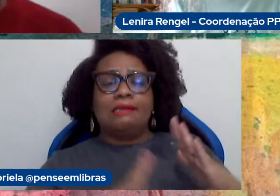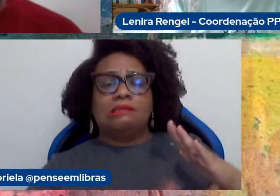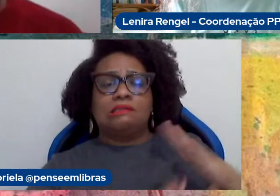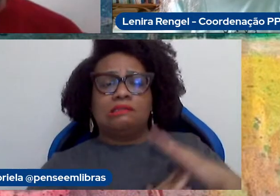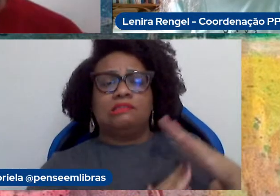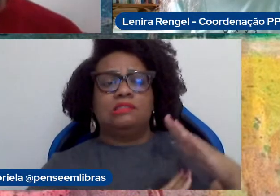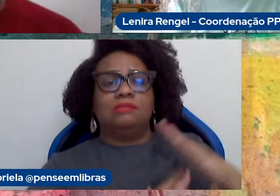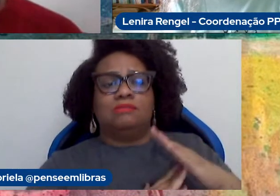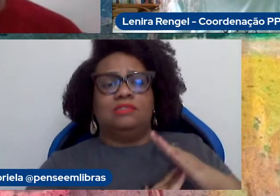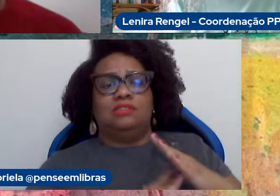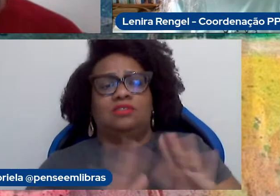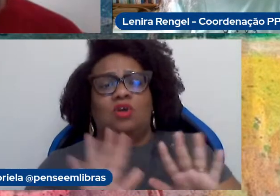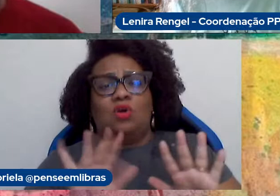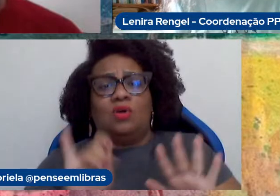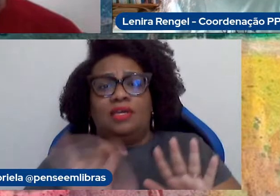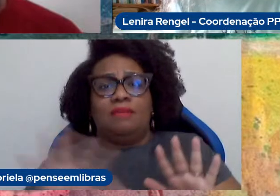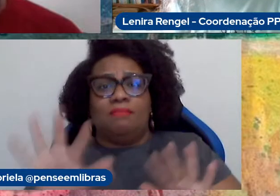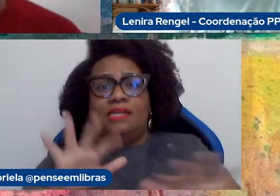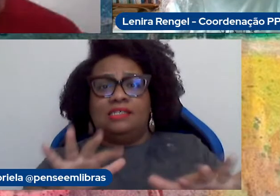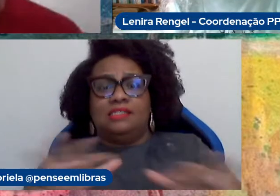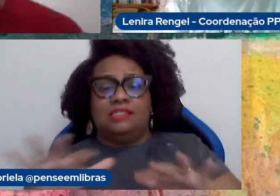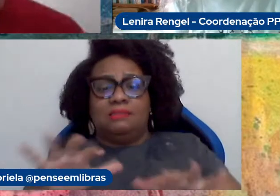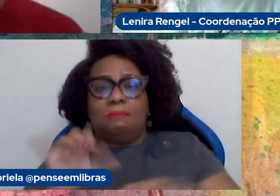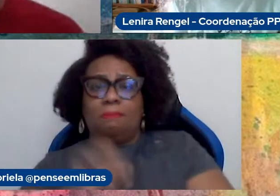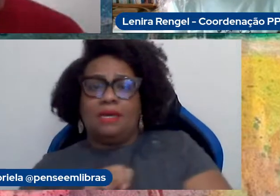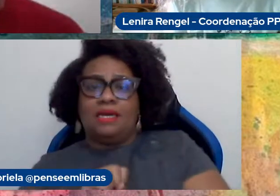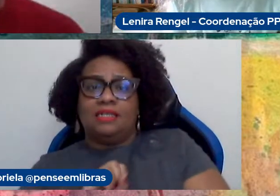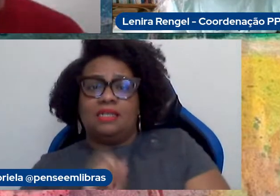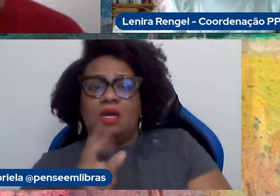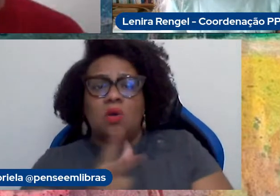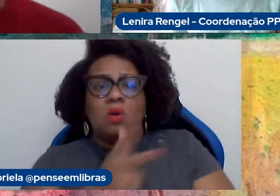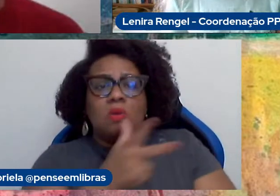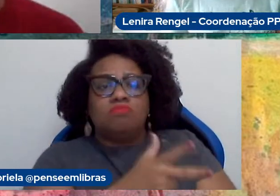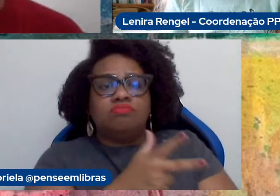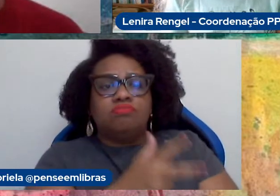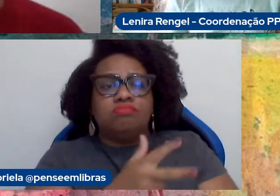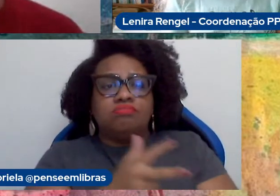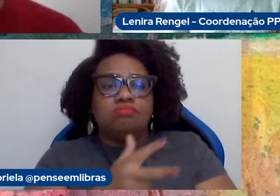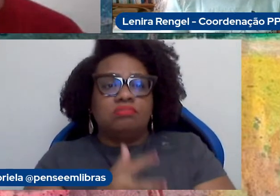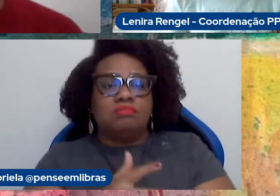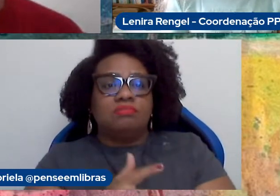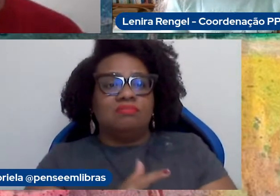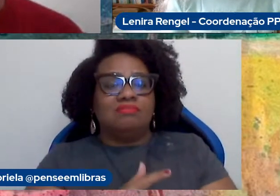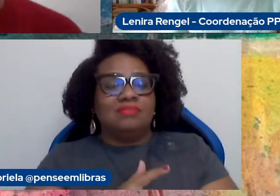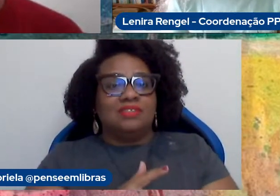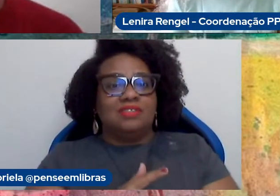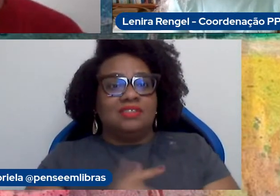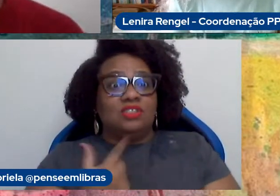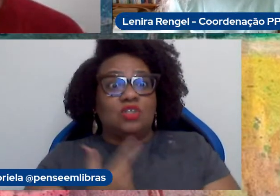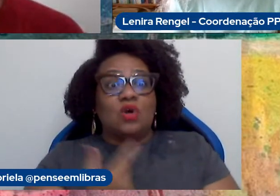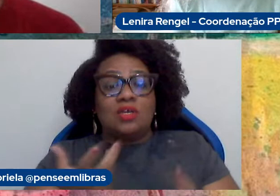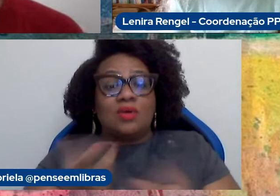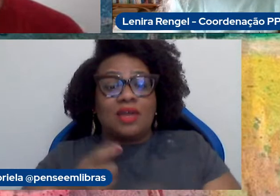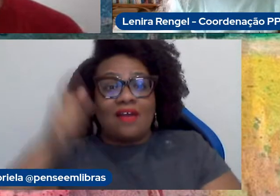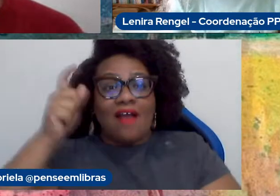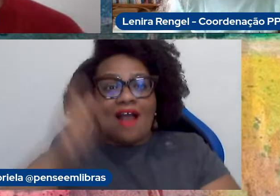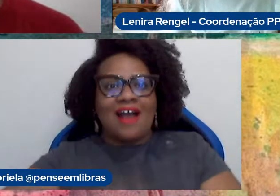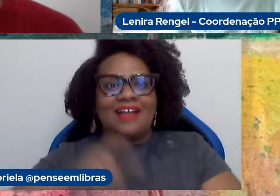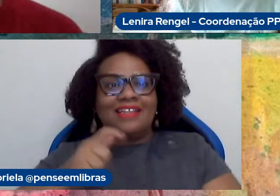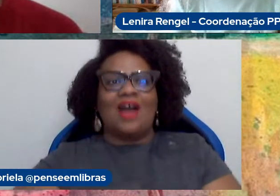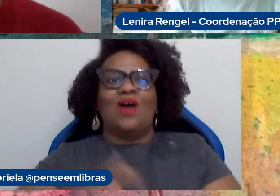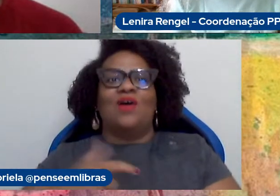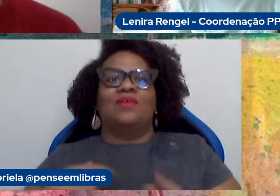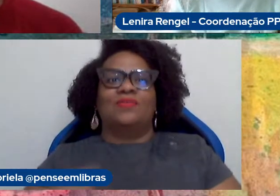ou em imagem estática ou em gravação. A grande coisa para a gente do Mocap é o tempo real, para a gente poder